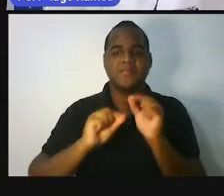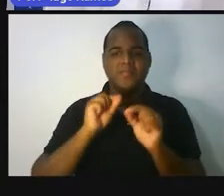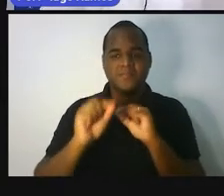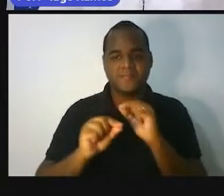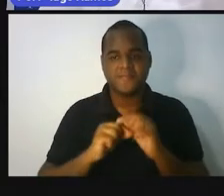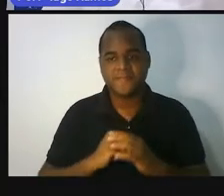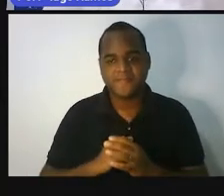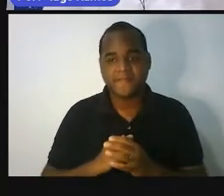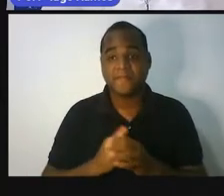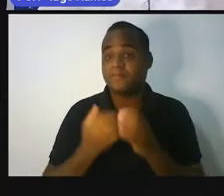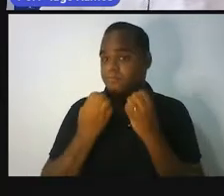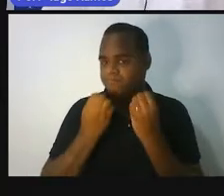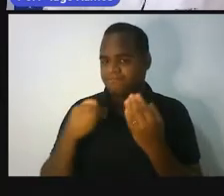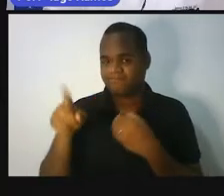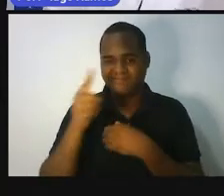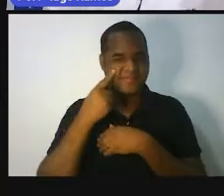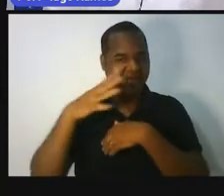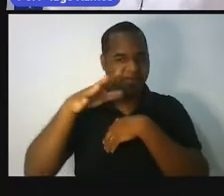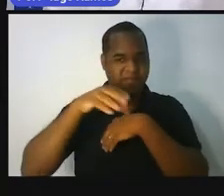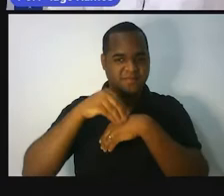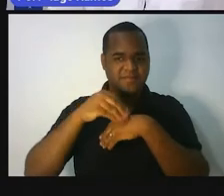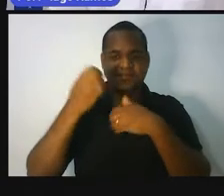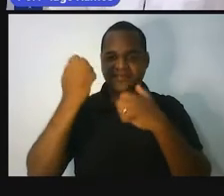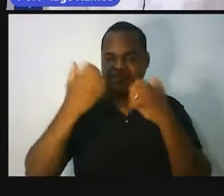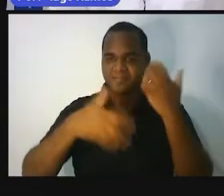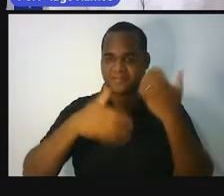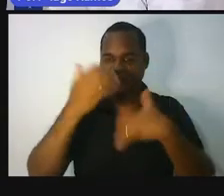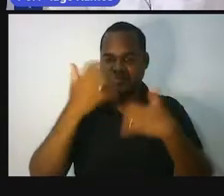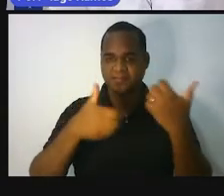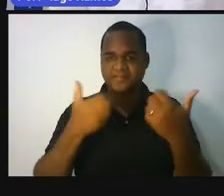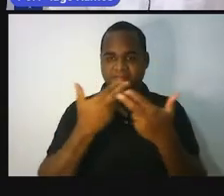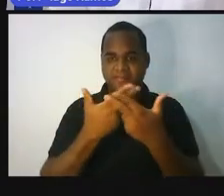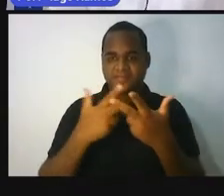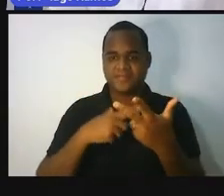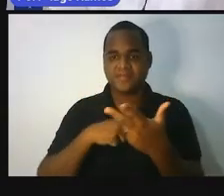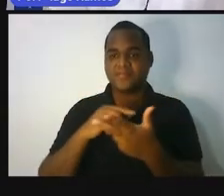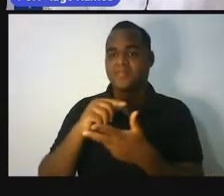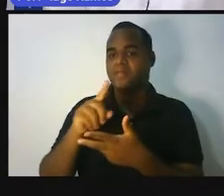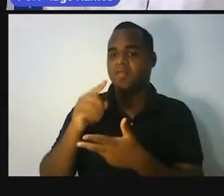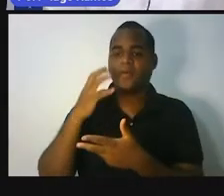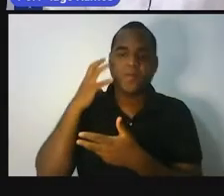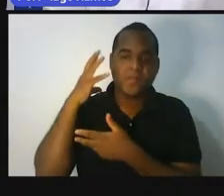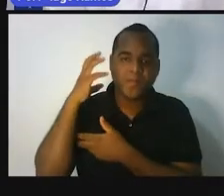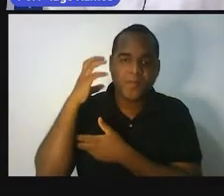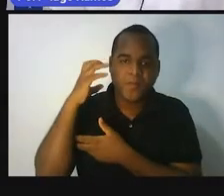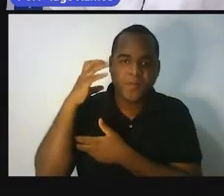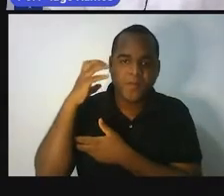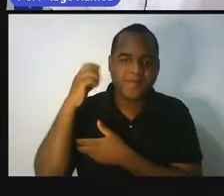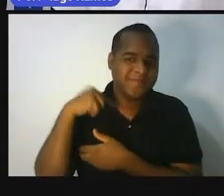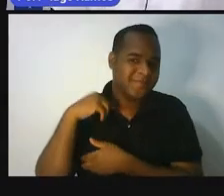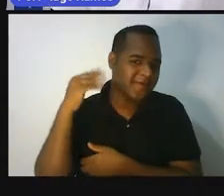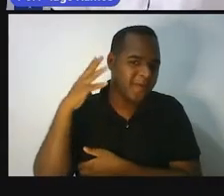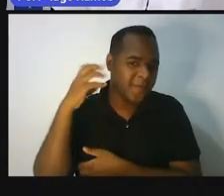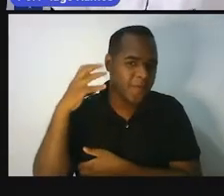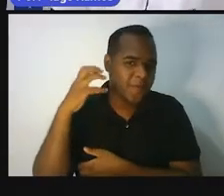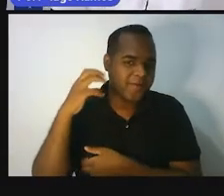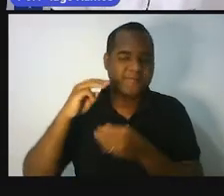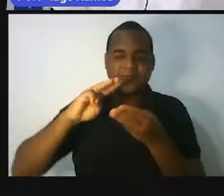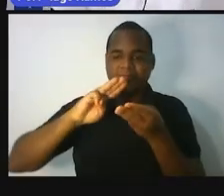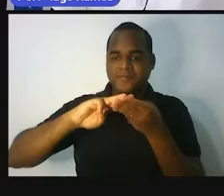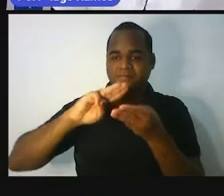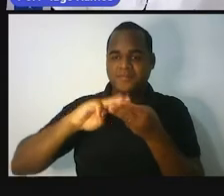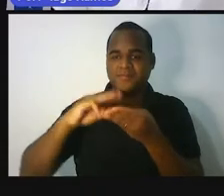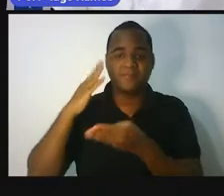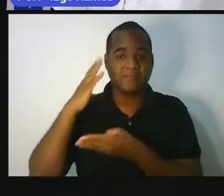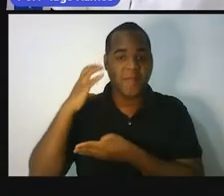Bom, e aí eu trago para você um episódiozinho de podcast, podcast chamado Matemática,